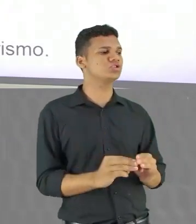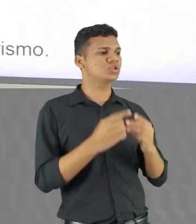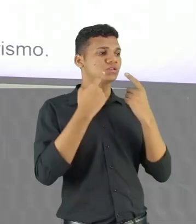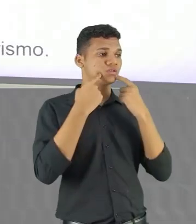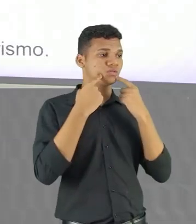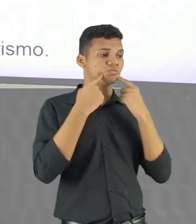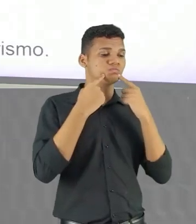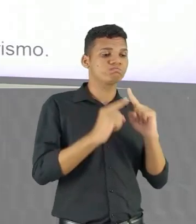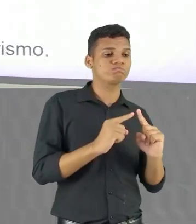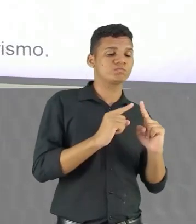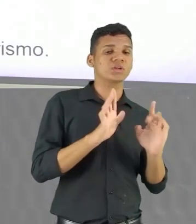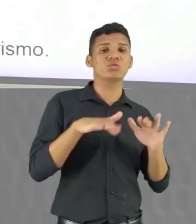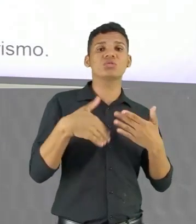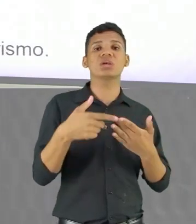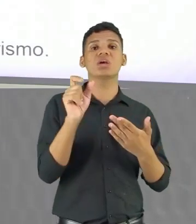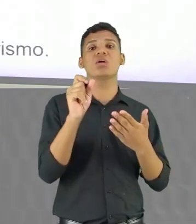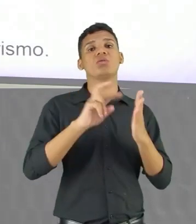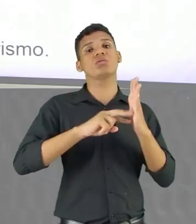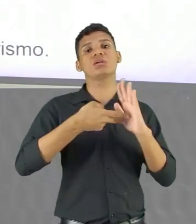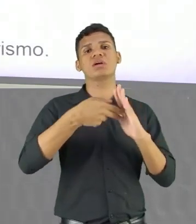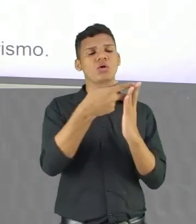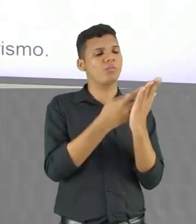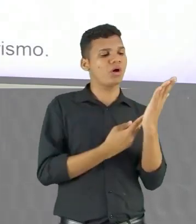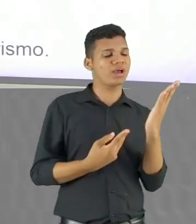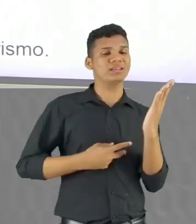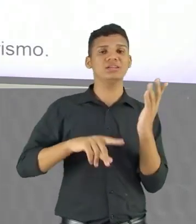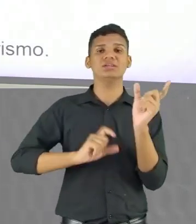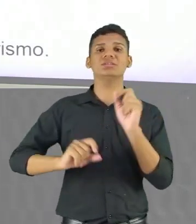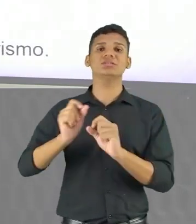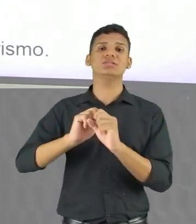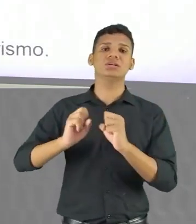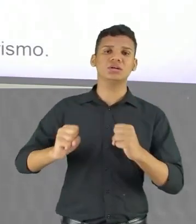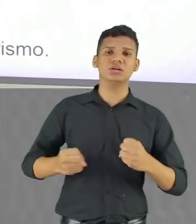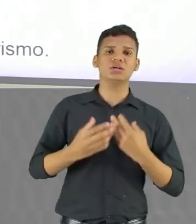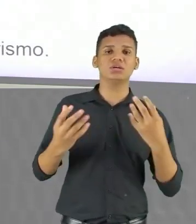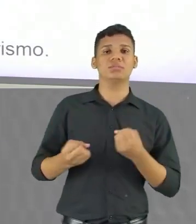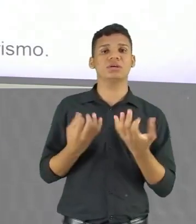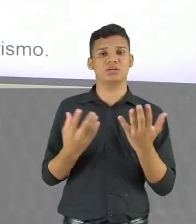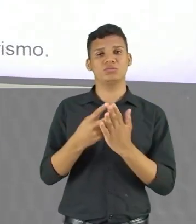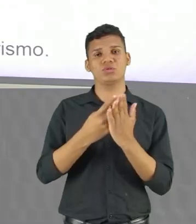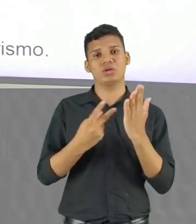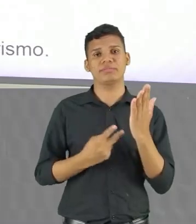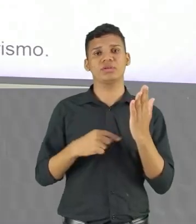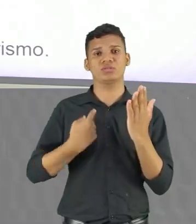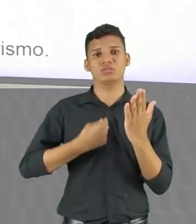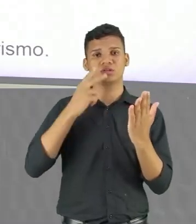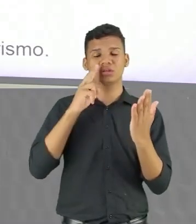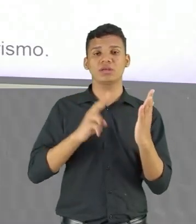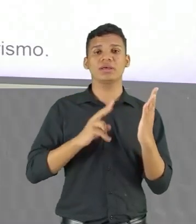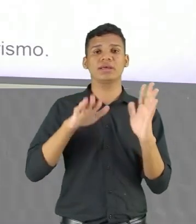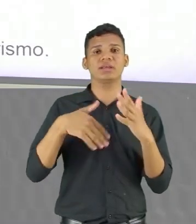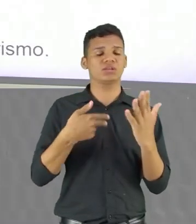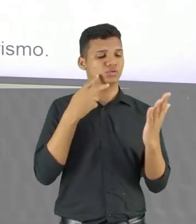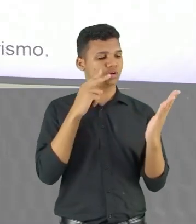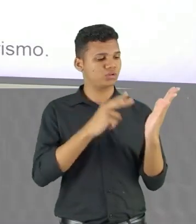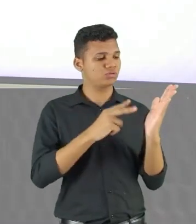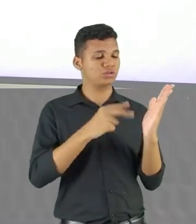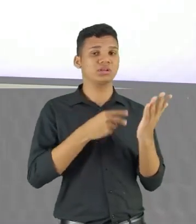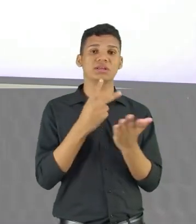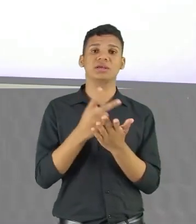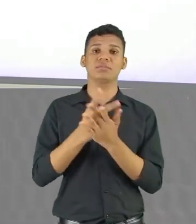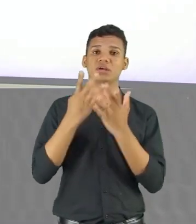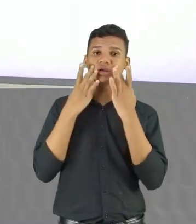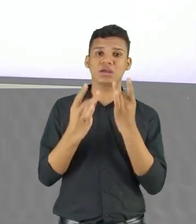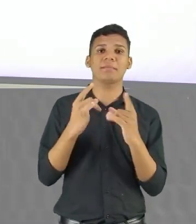poeta estava querendo, o que é que ele expressa nesse poema que a gente leu. E fazendo a leitura bem atenta, a gente vai